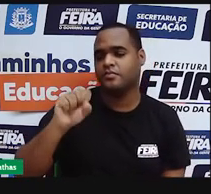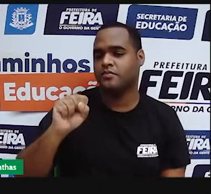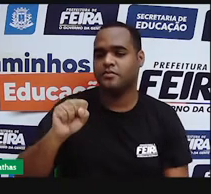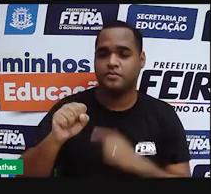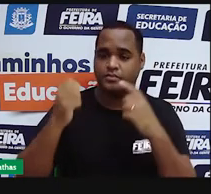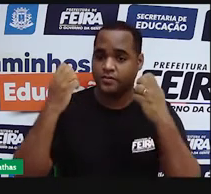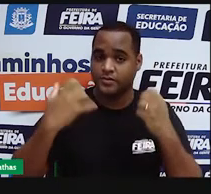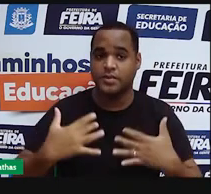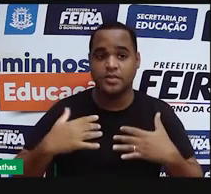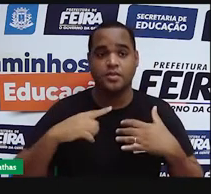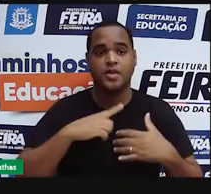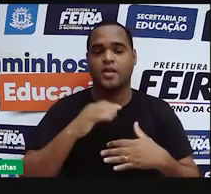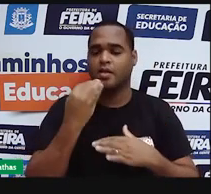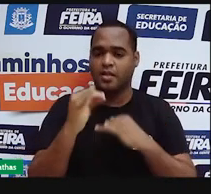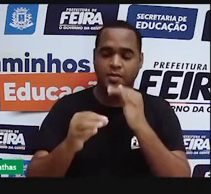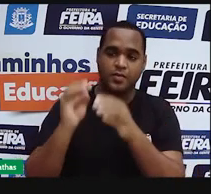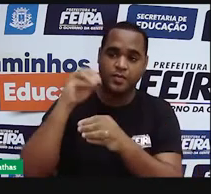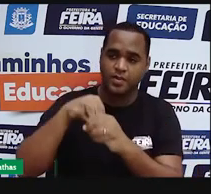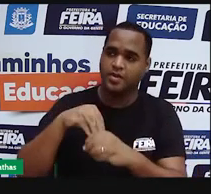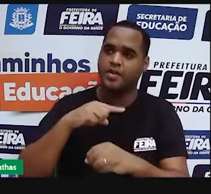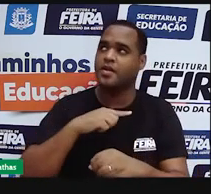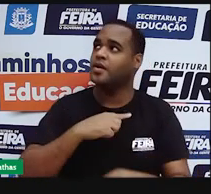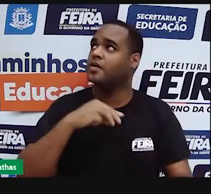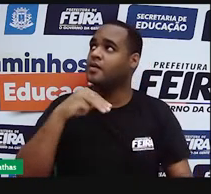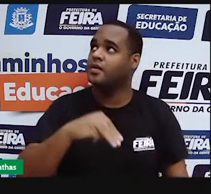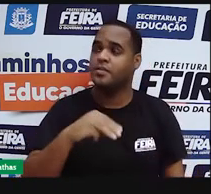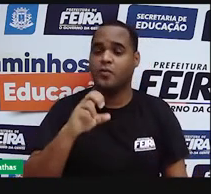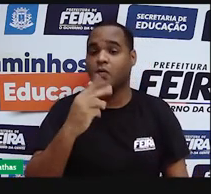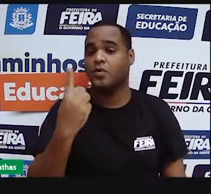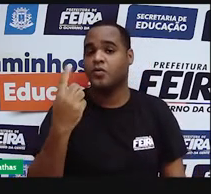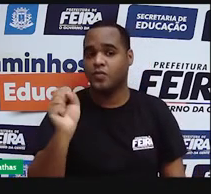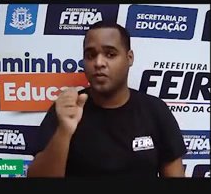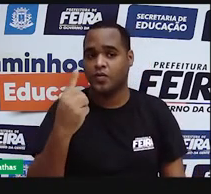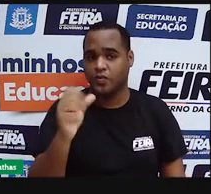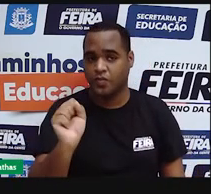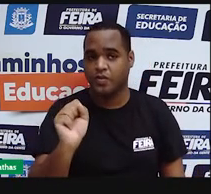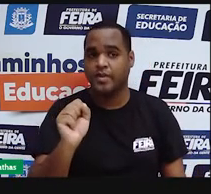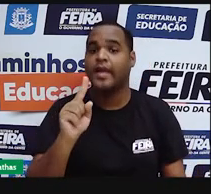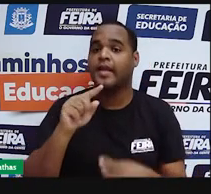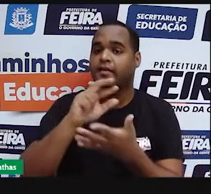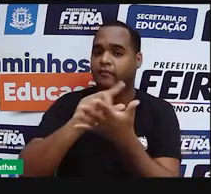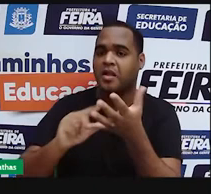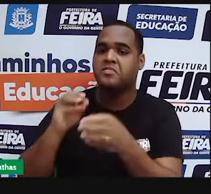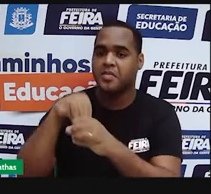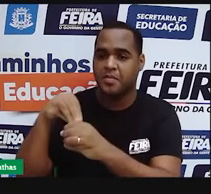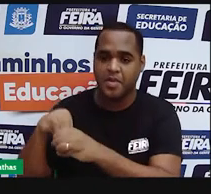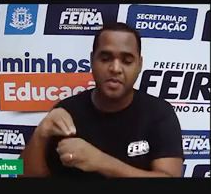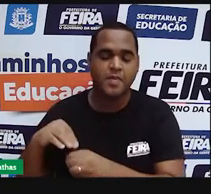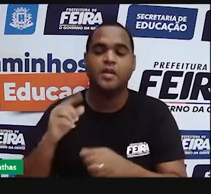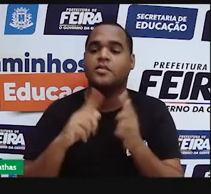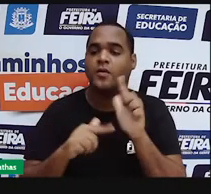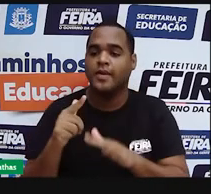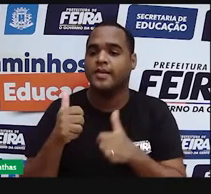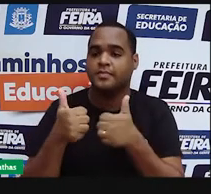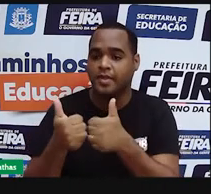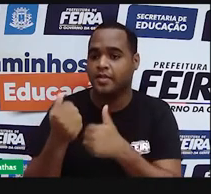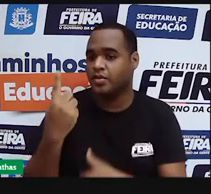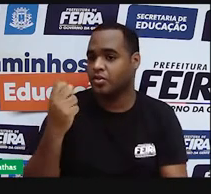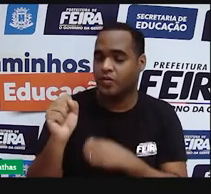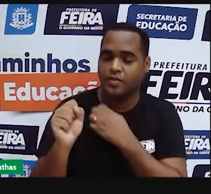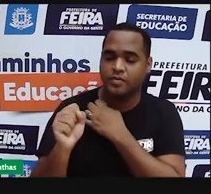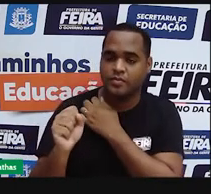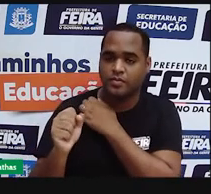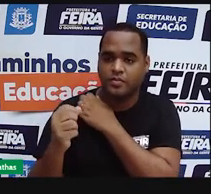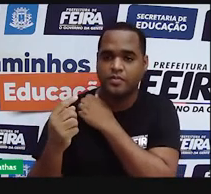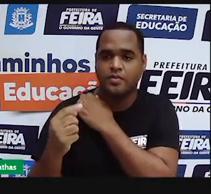esse elemento químico teria uma camada M com 18 elétrons, porque é o máximo que ela comporta, então, já coloquei 18